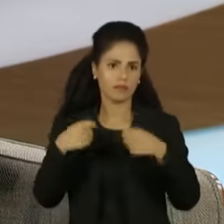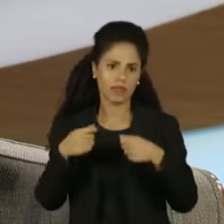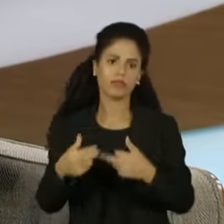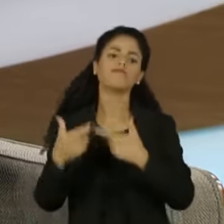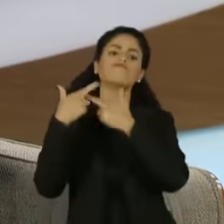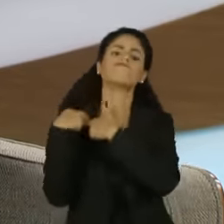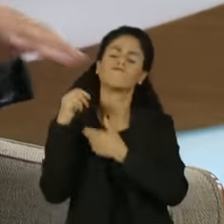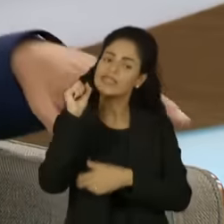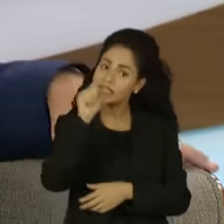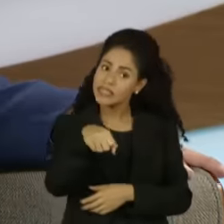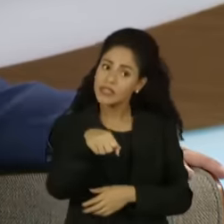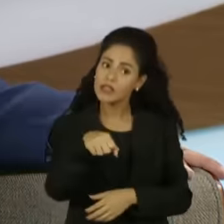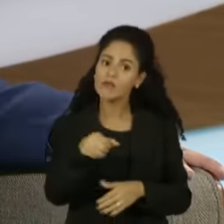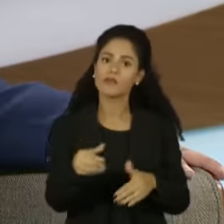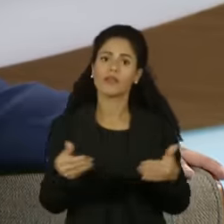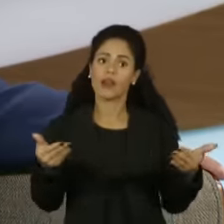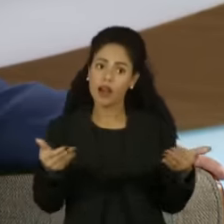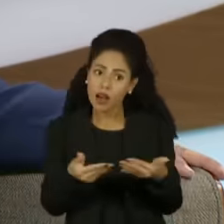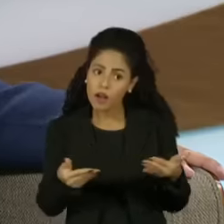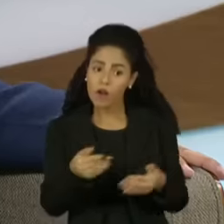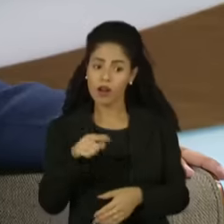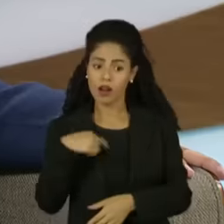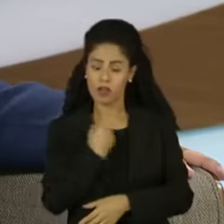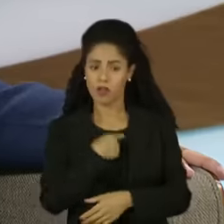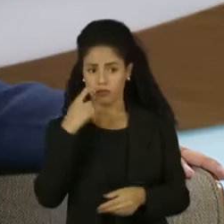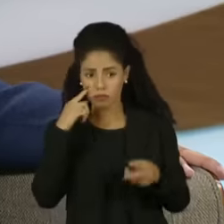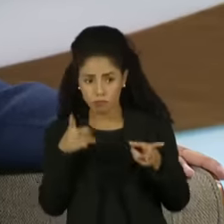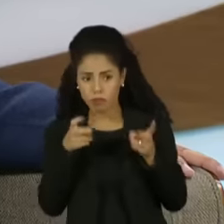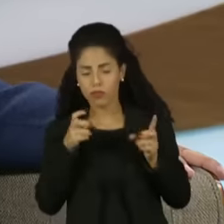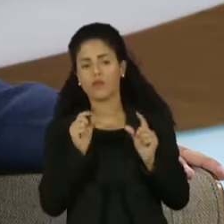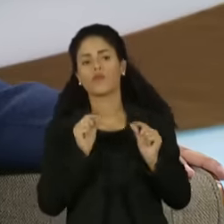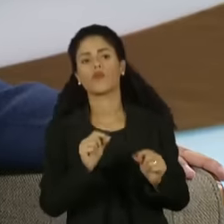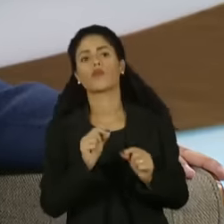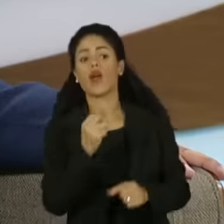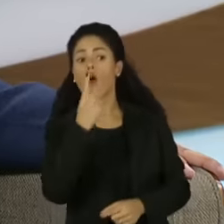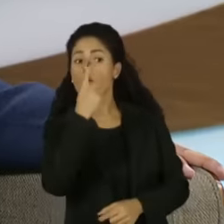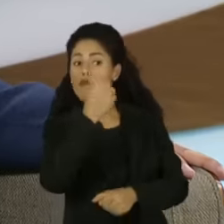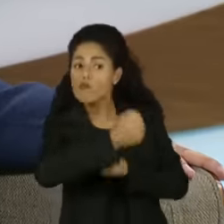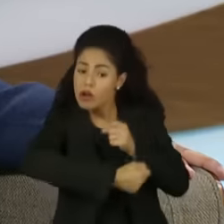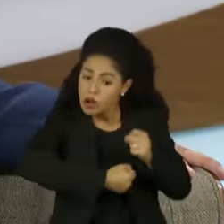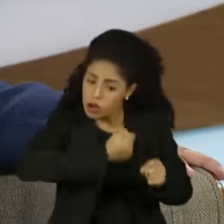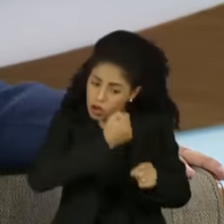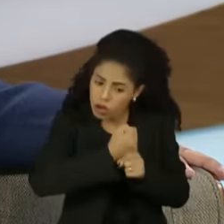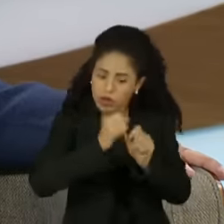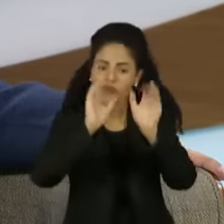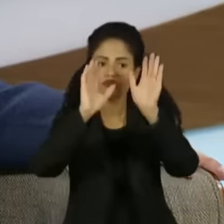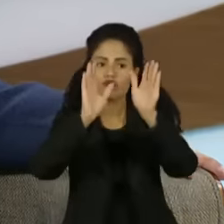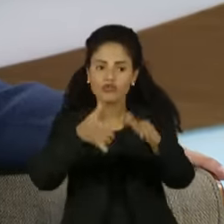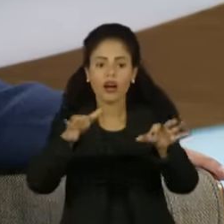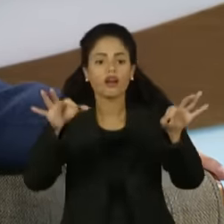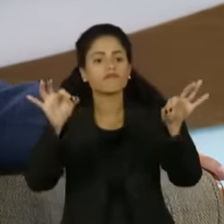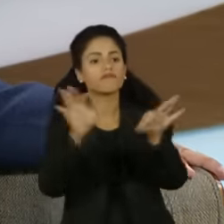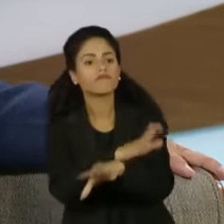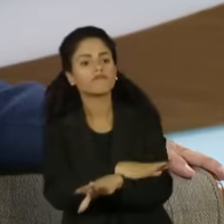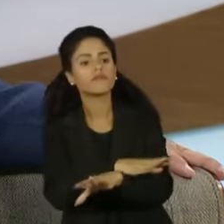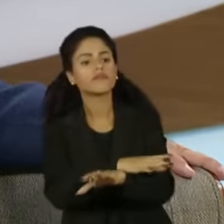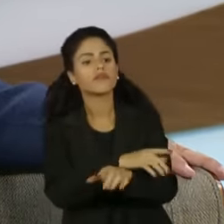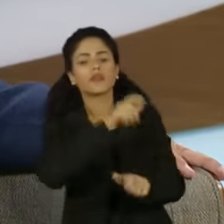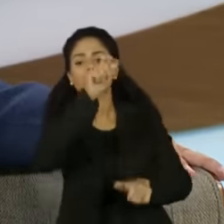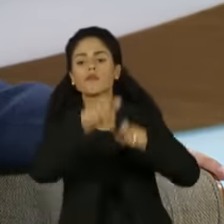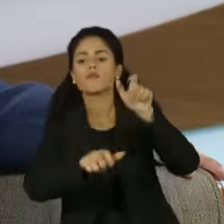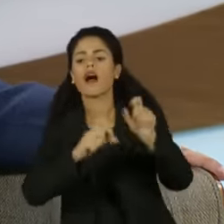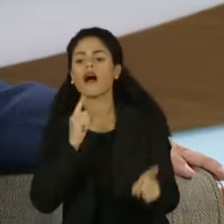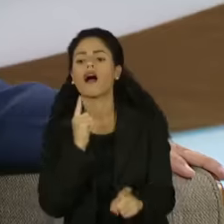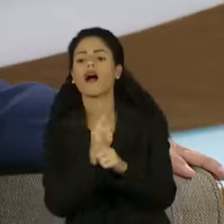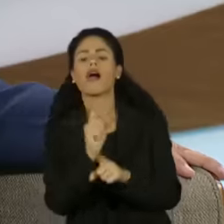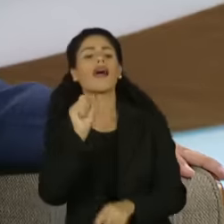ser responsabilizadas. Agora, nós estamos vendo que após um ano, não se encontrou elementos para se